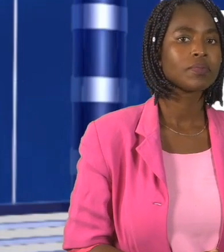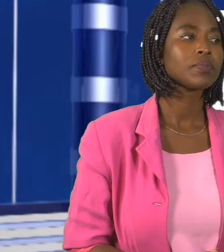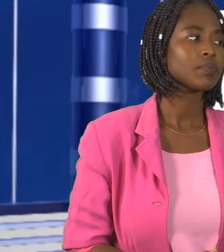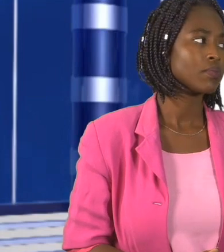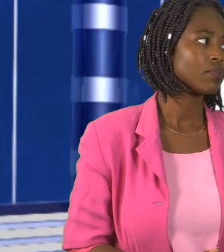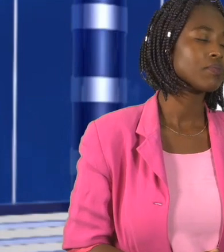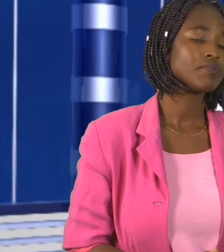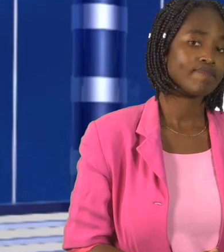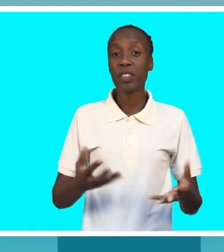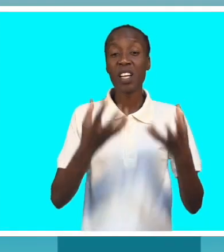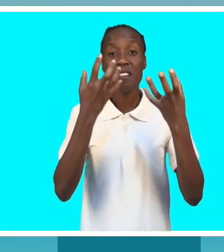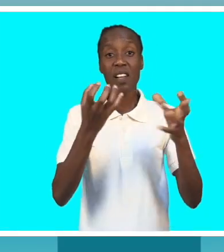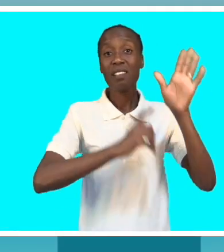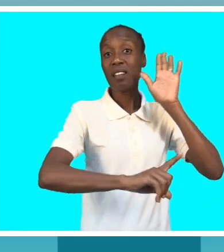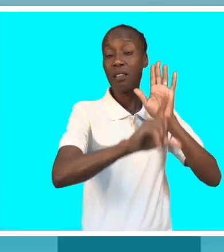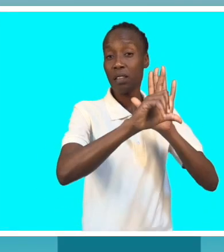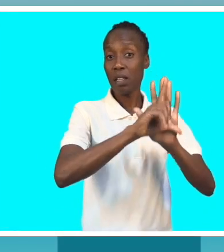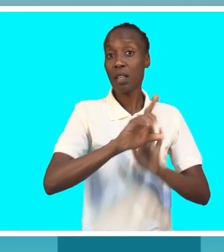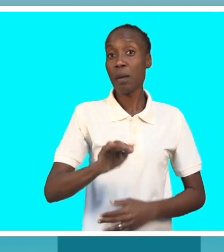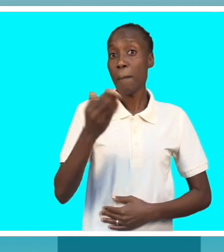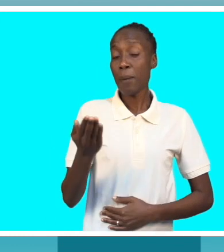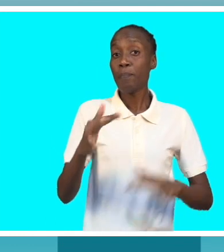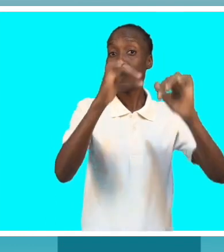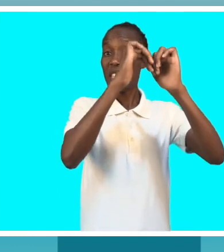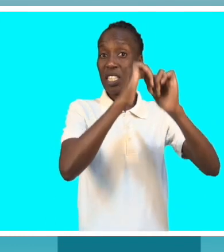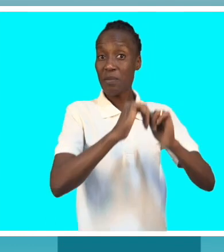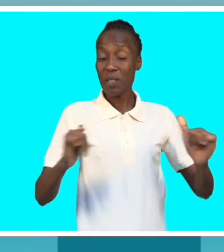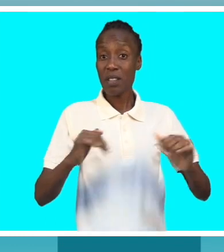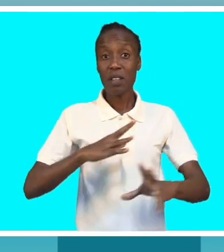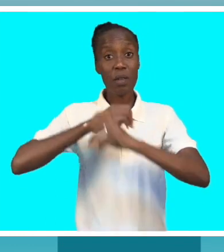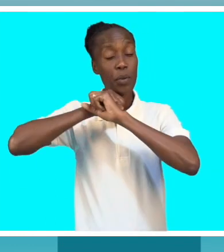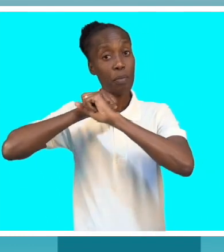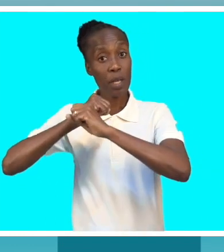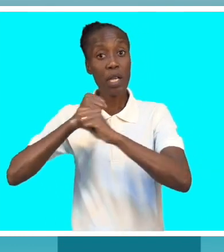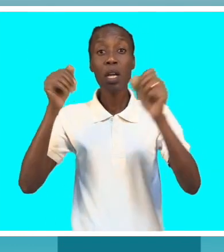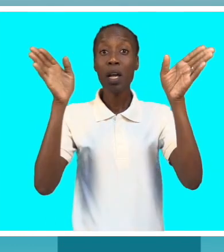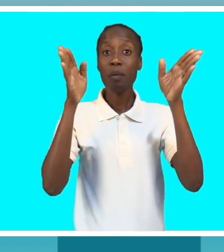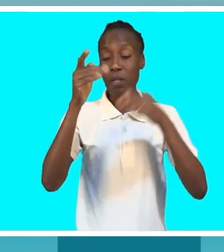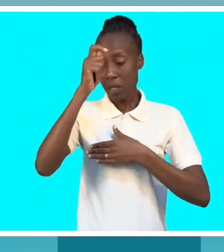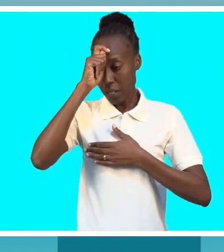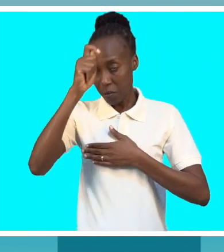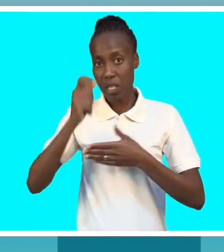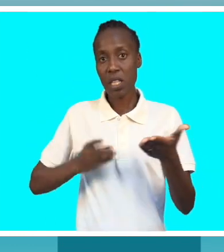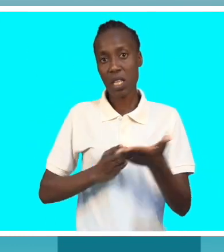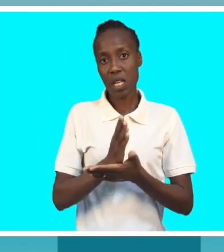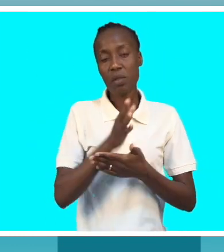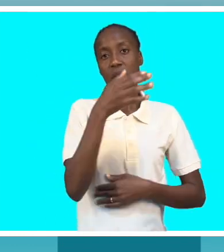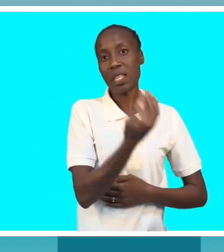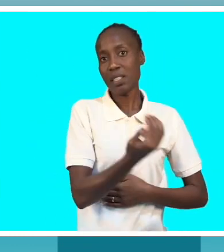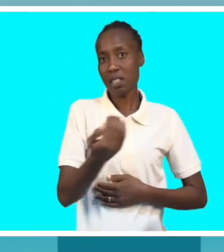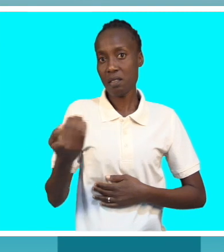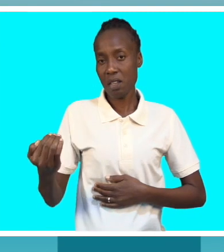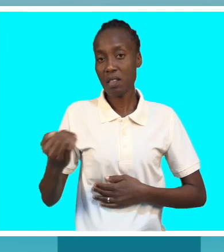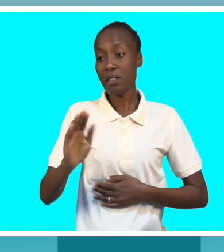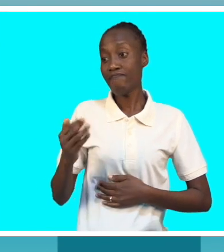criança. A inexistência de uma legislação específica que obrigue as empresas a respeitar os